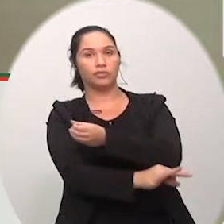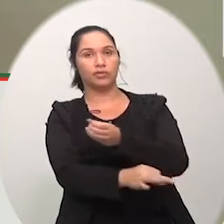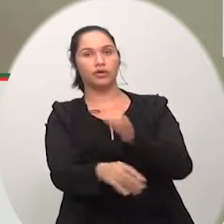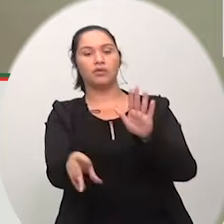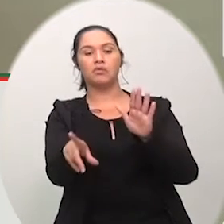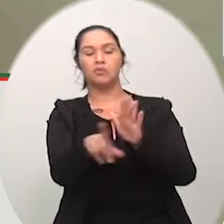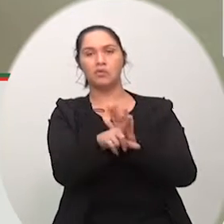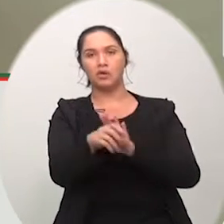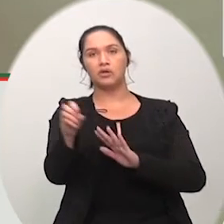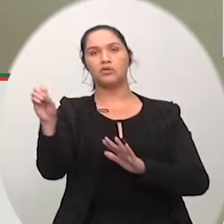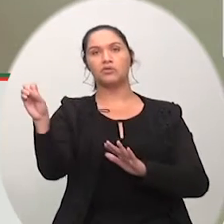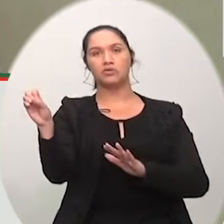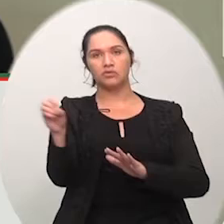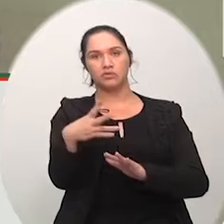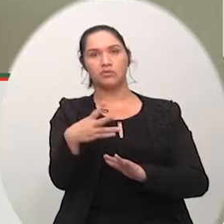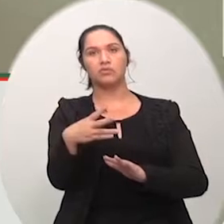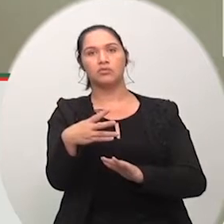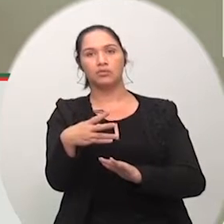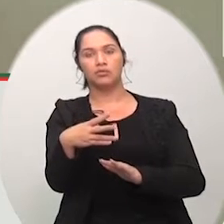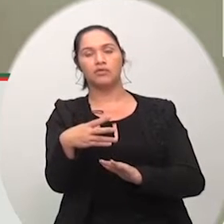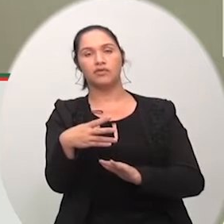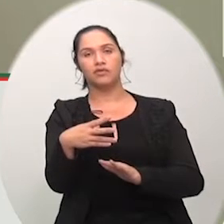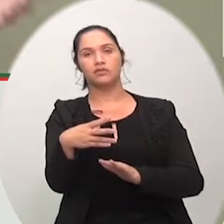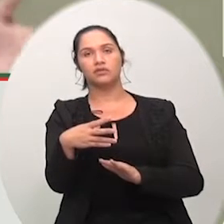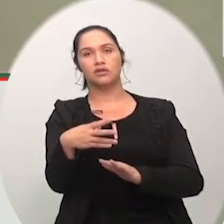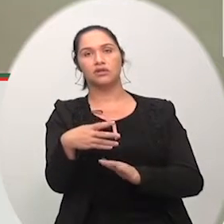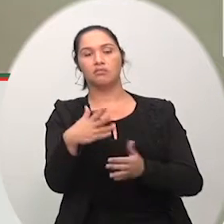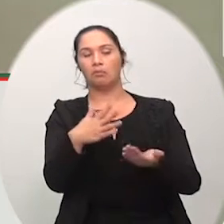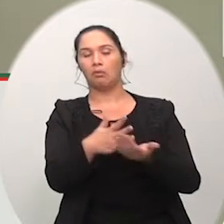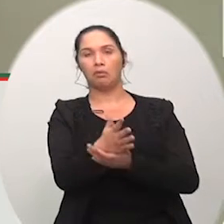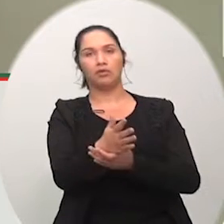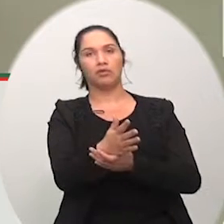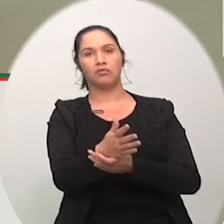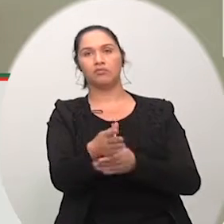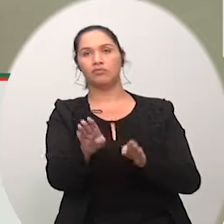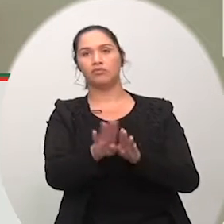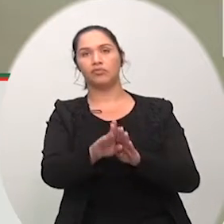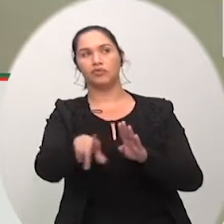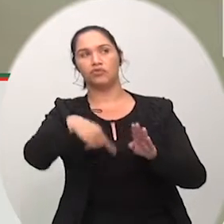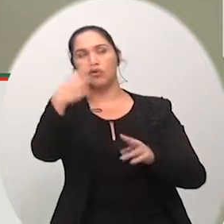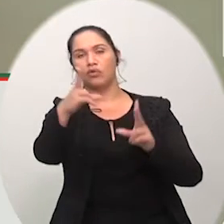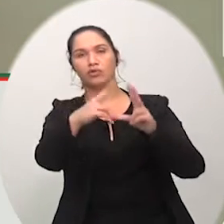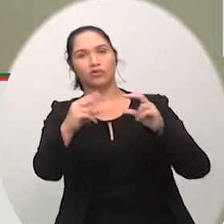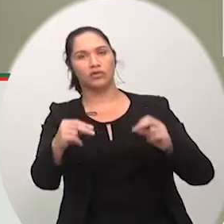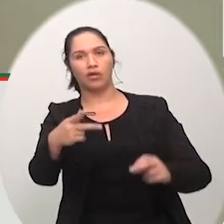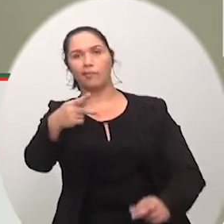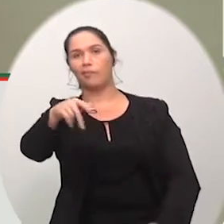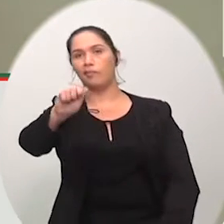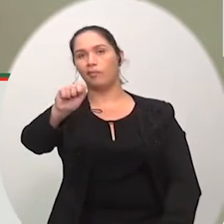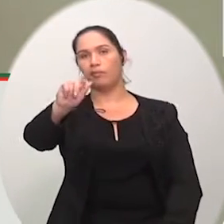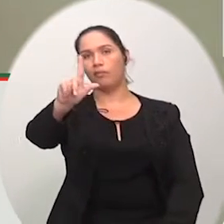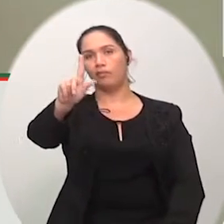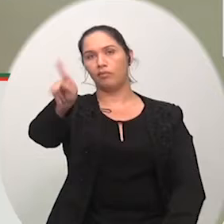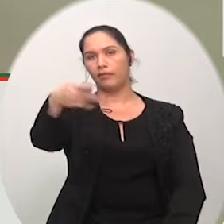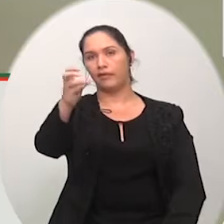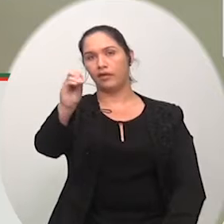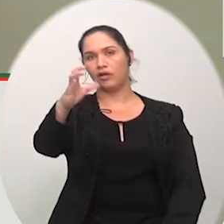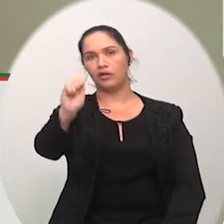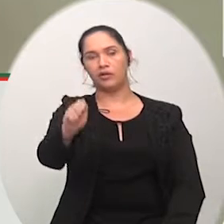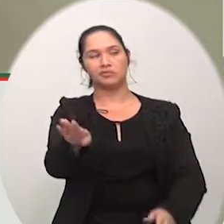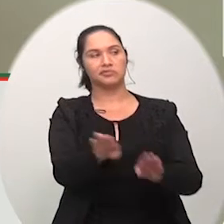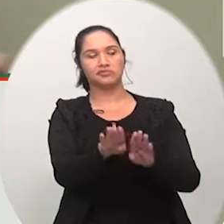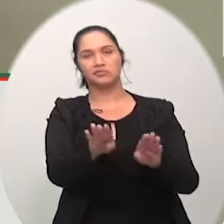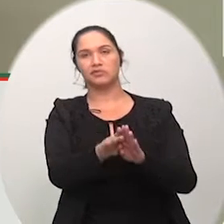questão da lei de inovação as cidades de Florianópolis e Palhoça já bastante avançados nesse tema